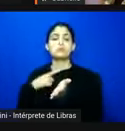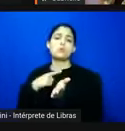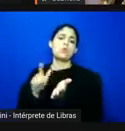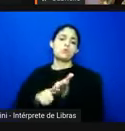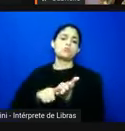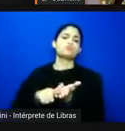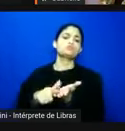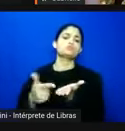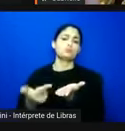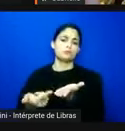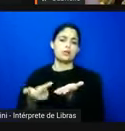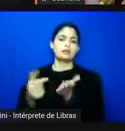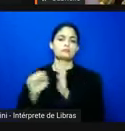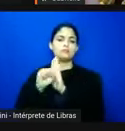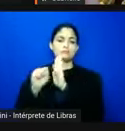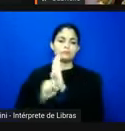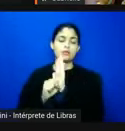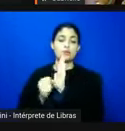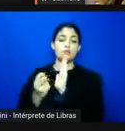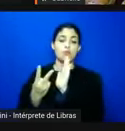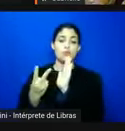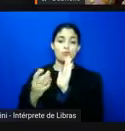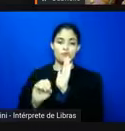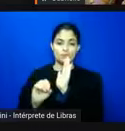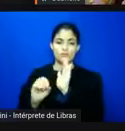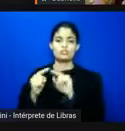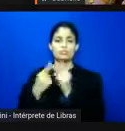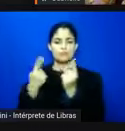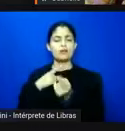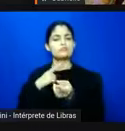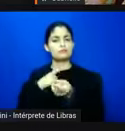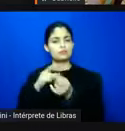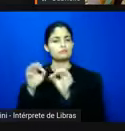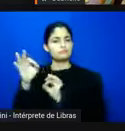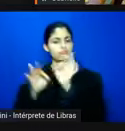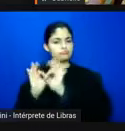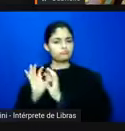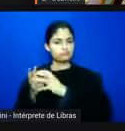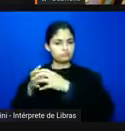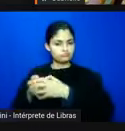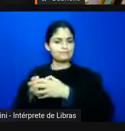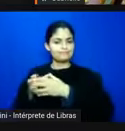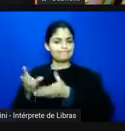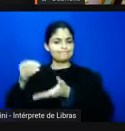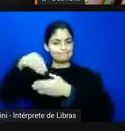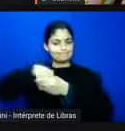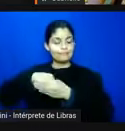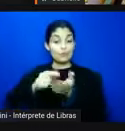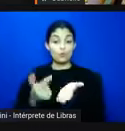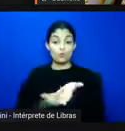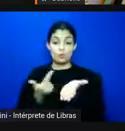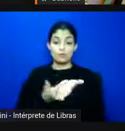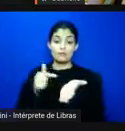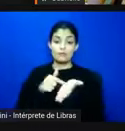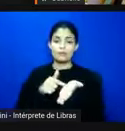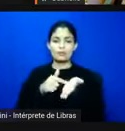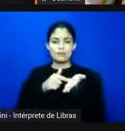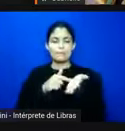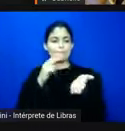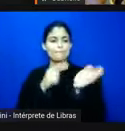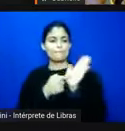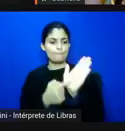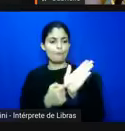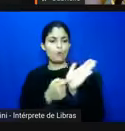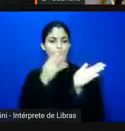existem organizações sendo mencionadas no livro que chamam atenção para as experiências da